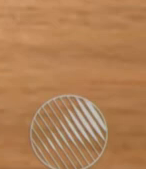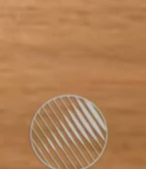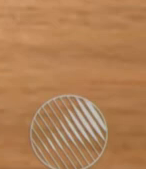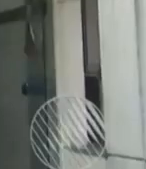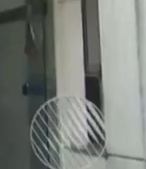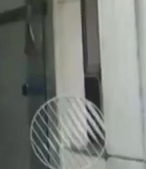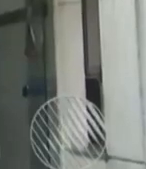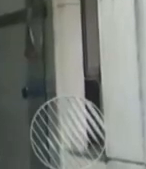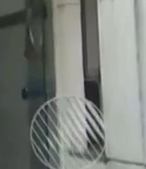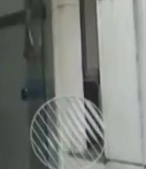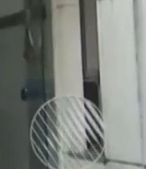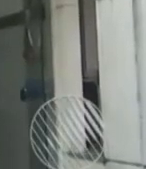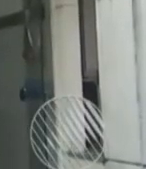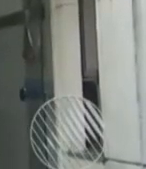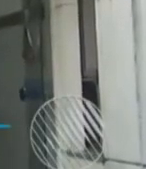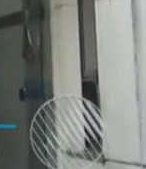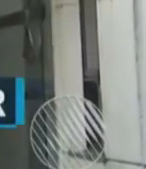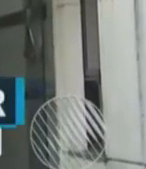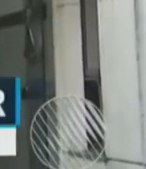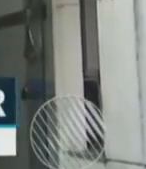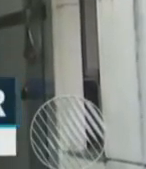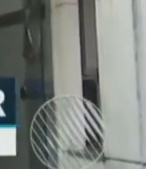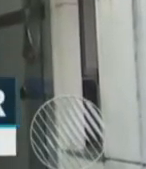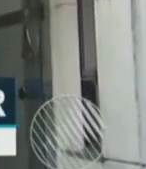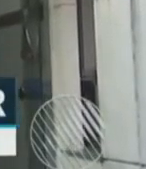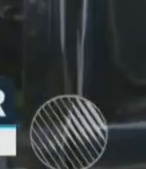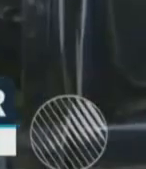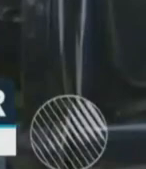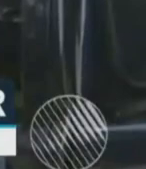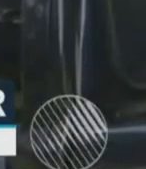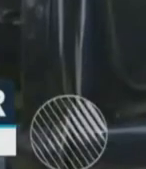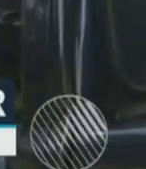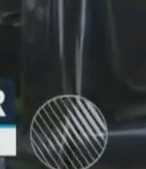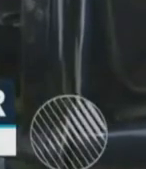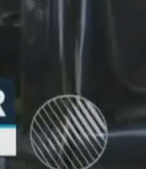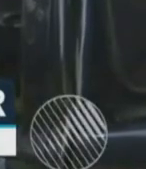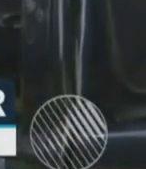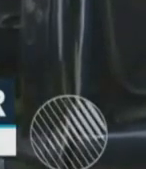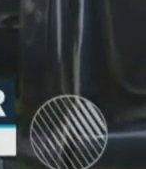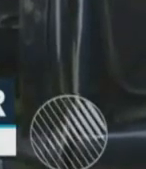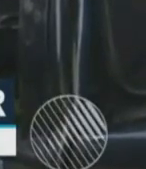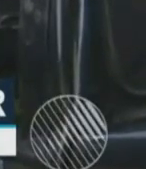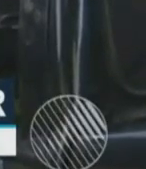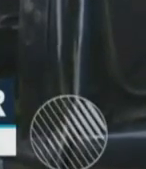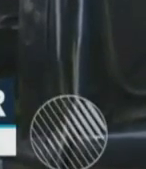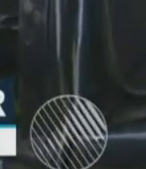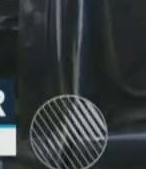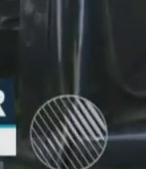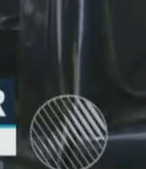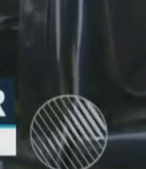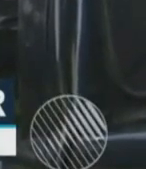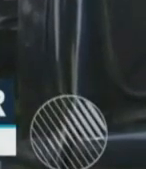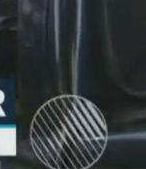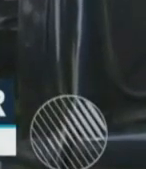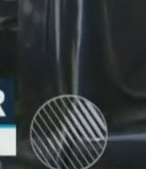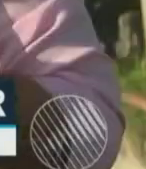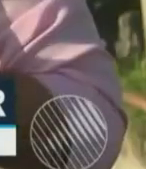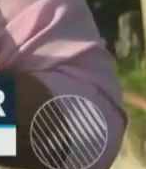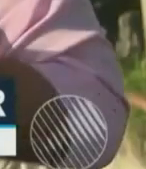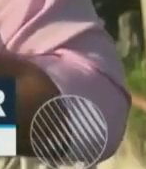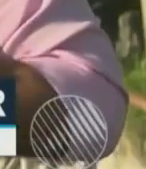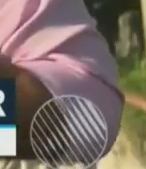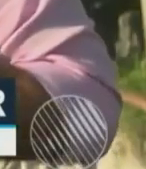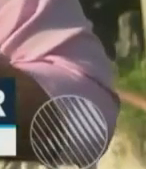menores. O caso foi denunciado na Delegacia Especializada de Repressão a Crime contra a Criança e o Adolescente em Brotas.